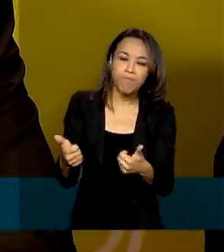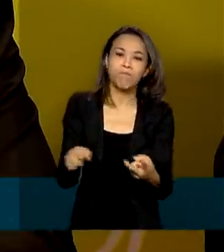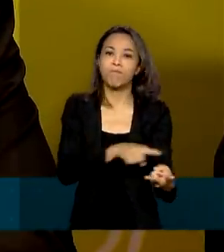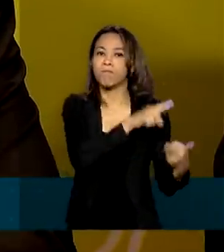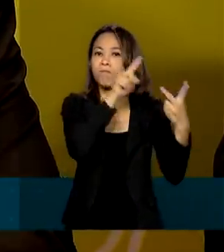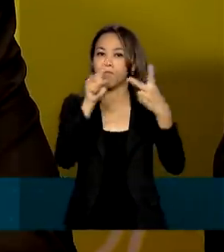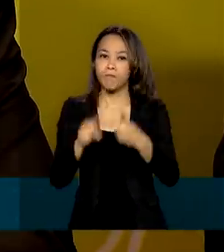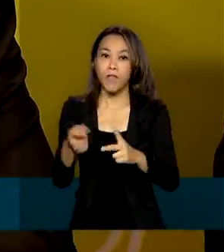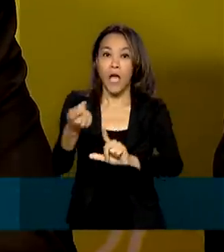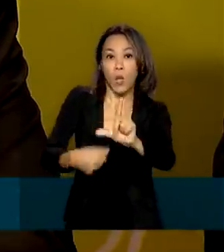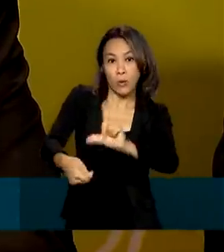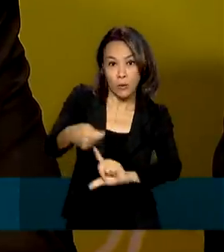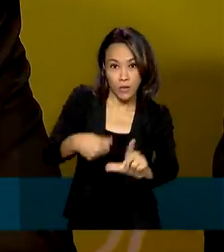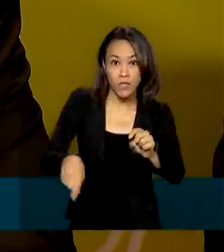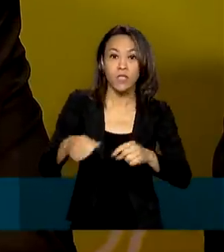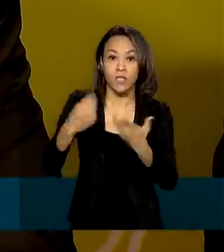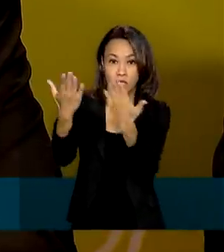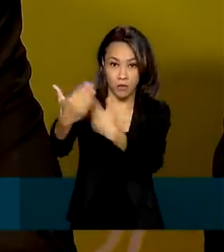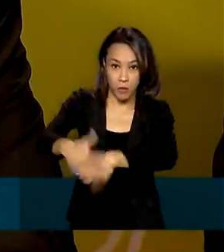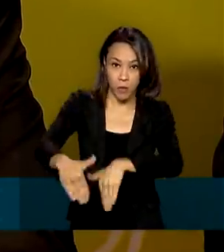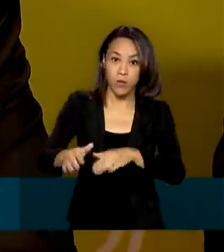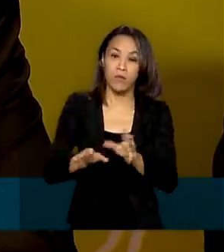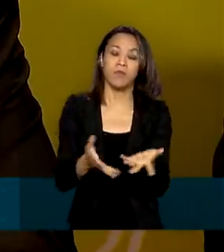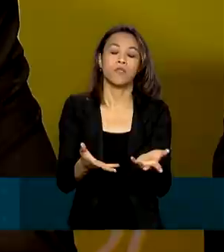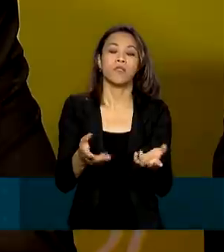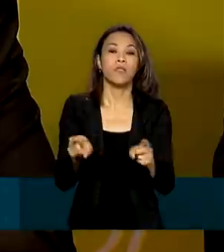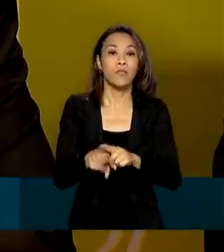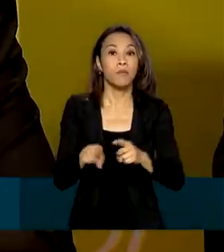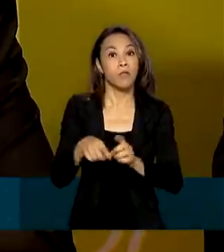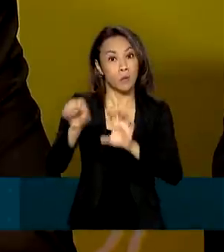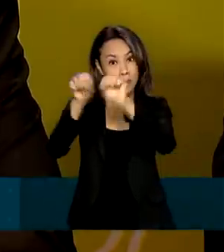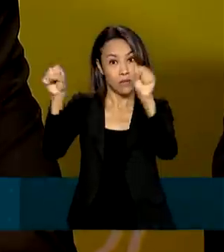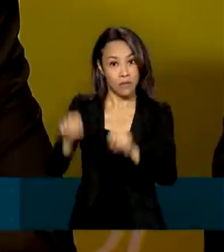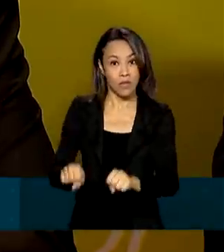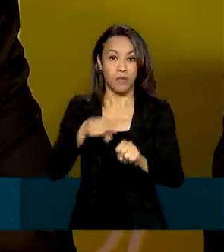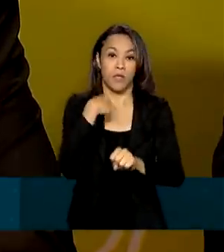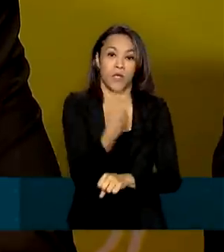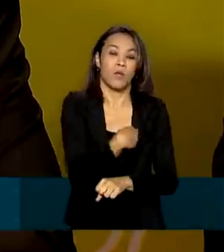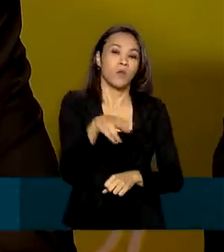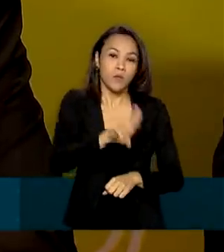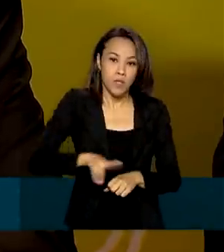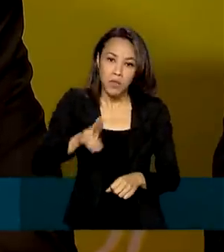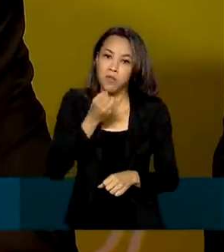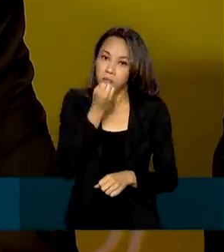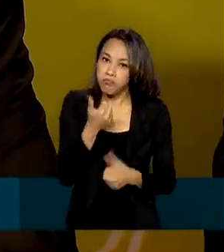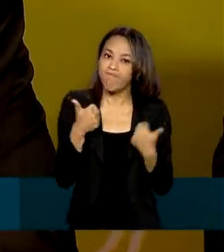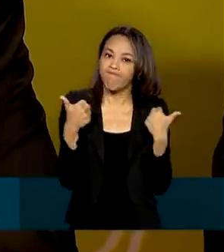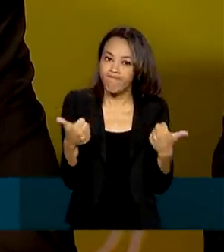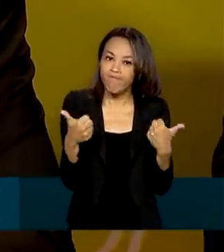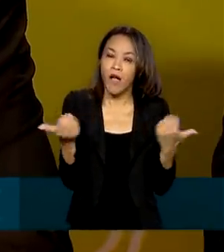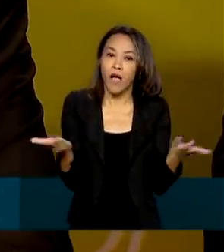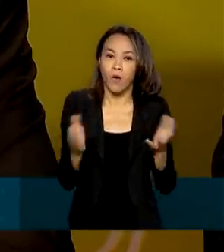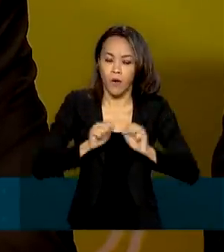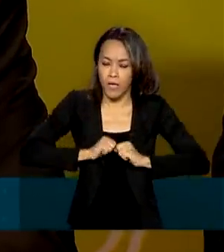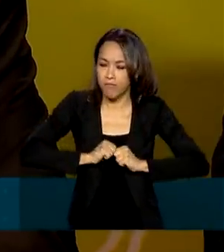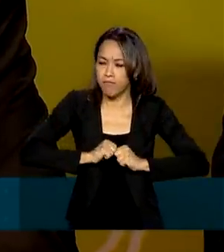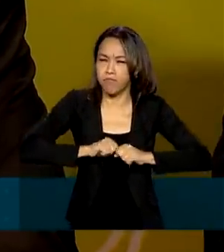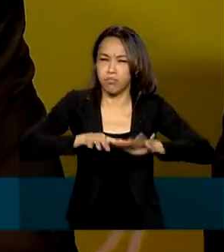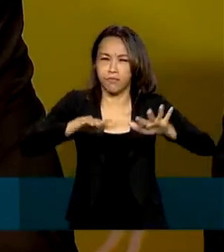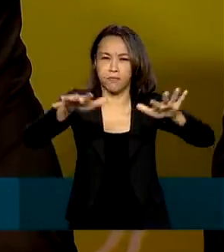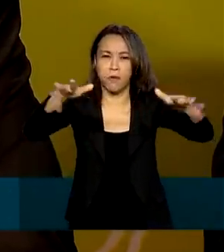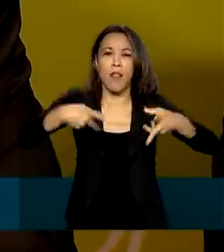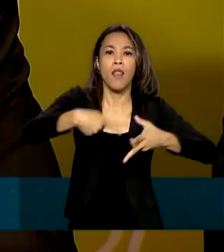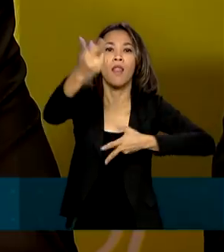pela logística de aplicação e do ponto de vista também do sistema que nós utilizamos. Então, agora é expandir e levar também essa